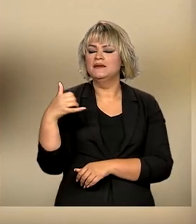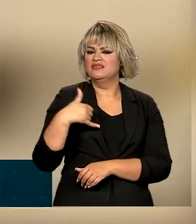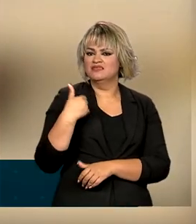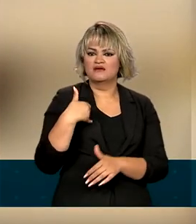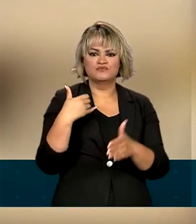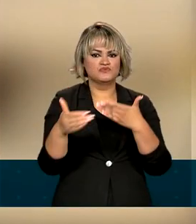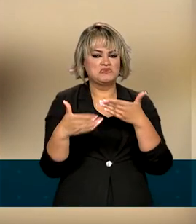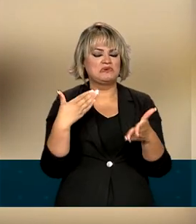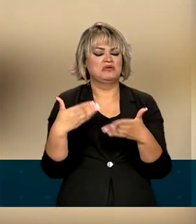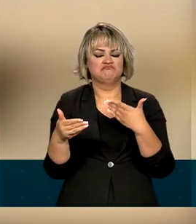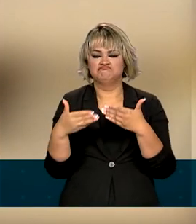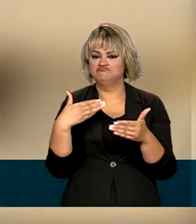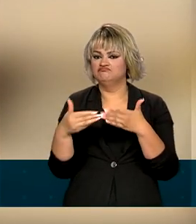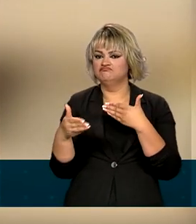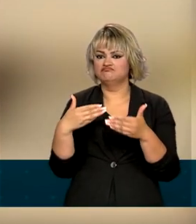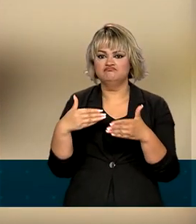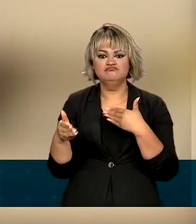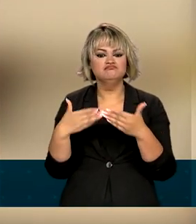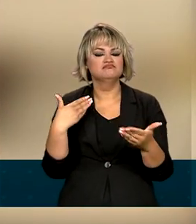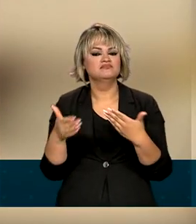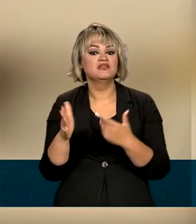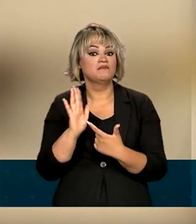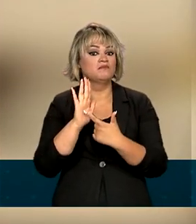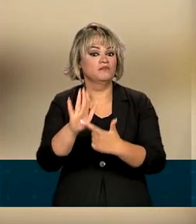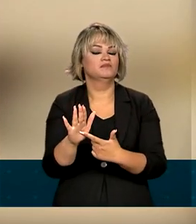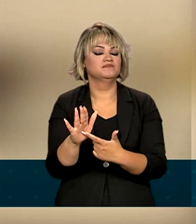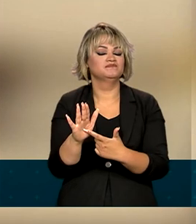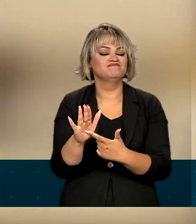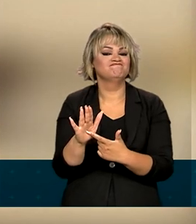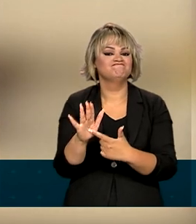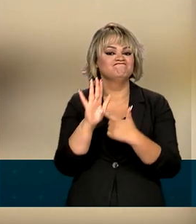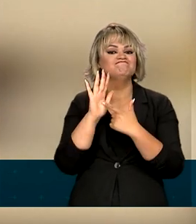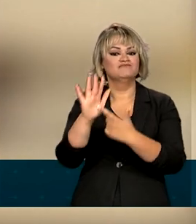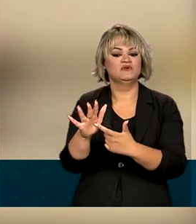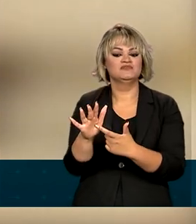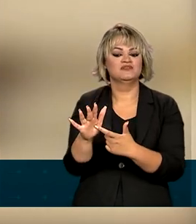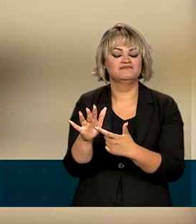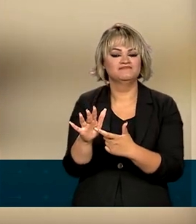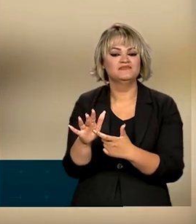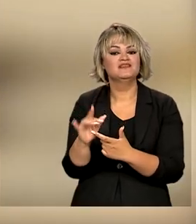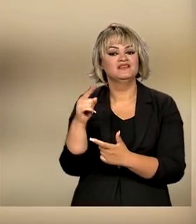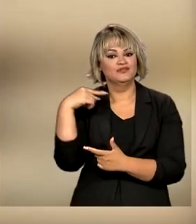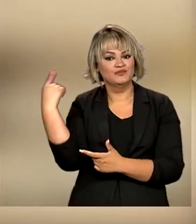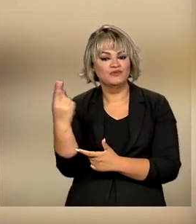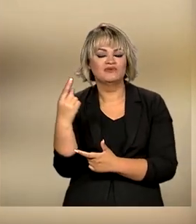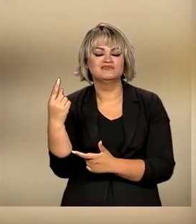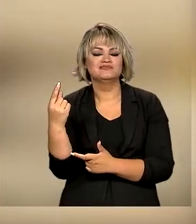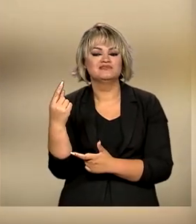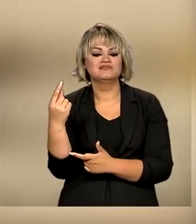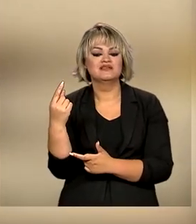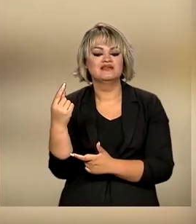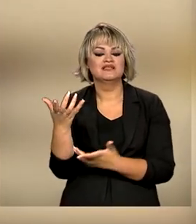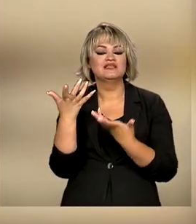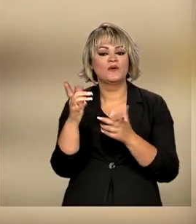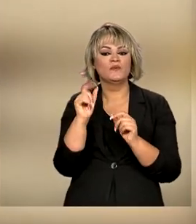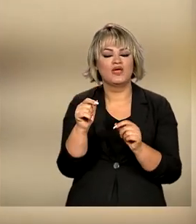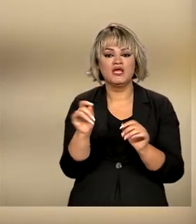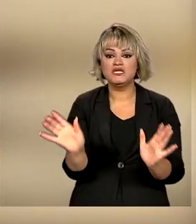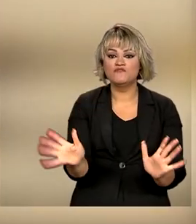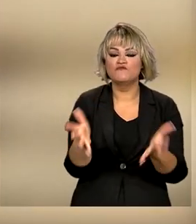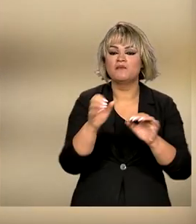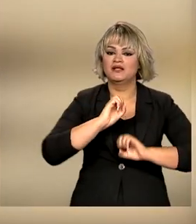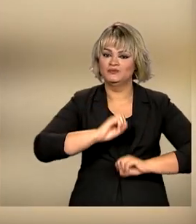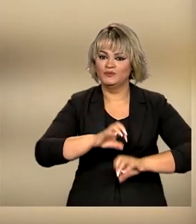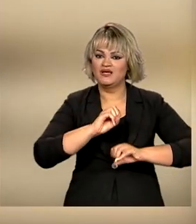e reforça o que a gente mais tenta fazer, além do fomento da